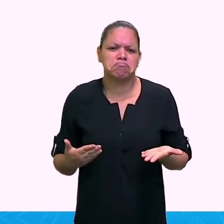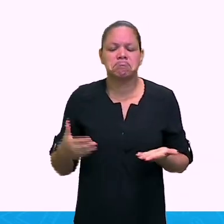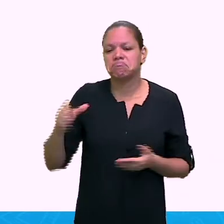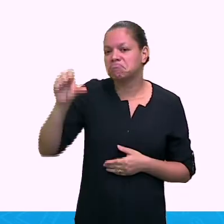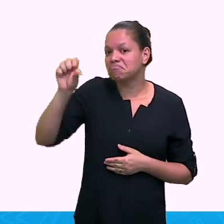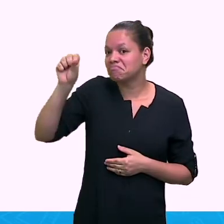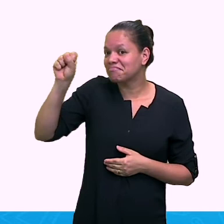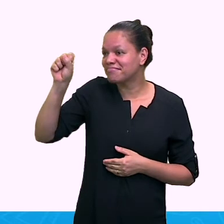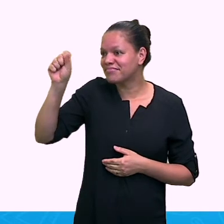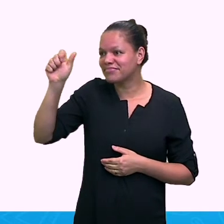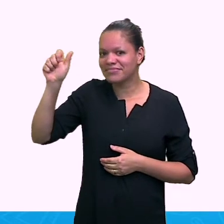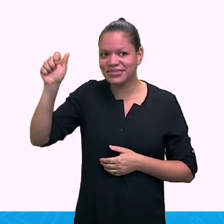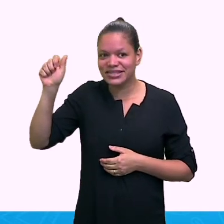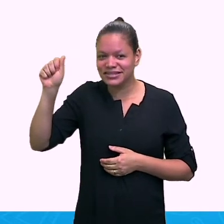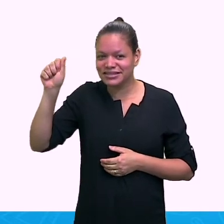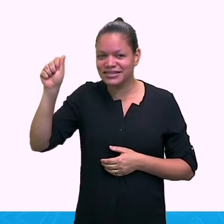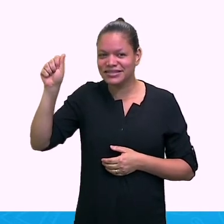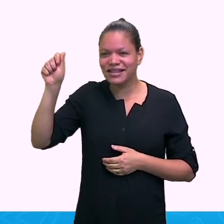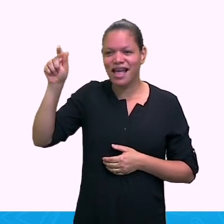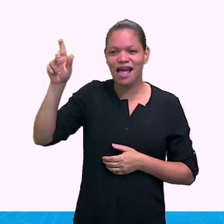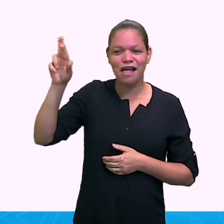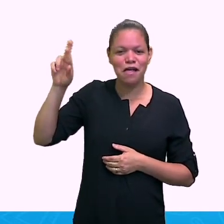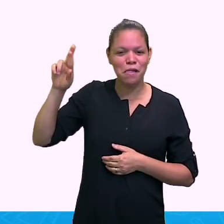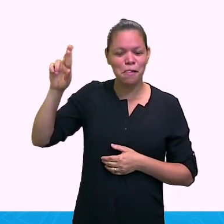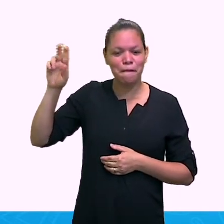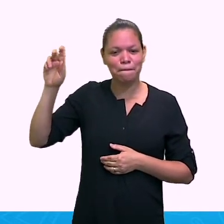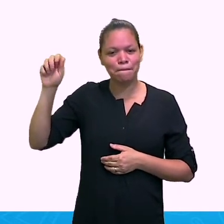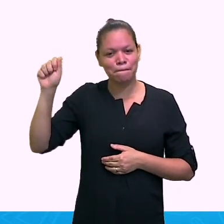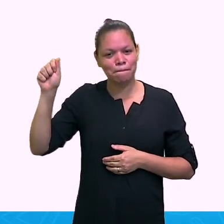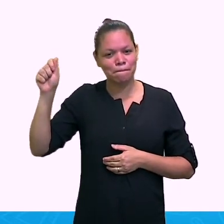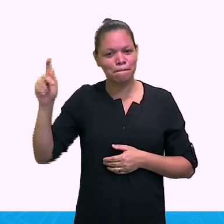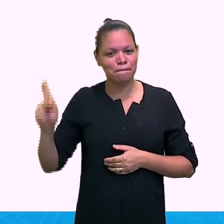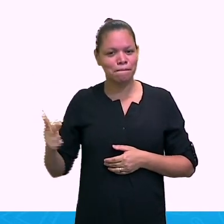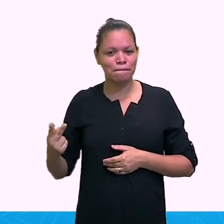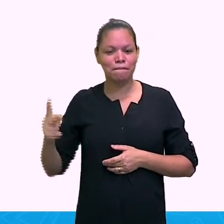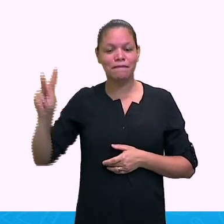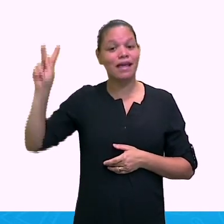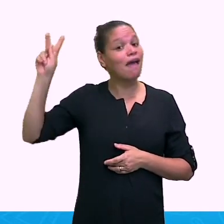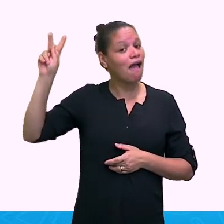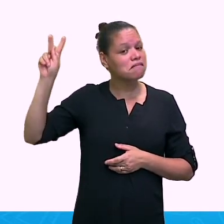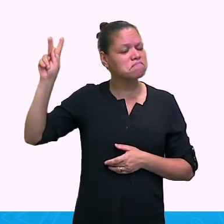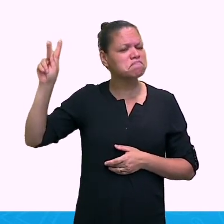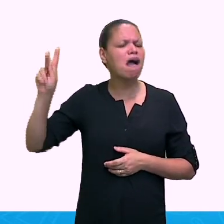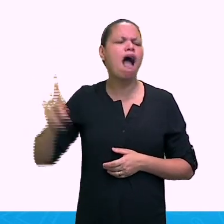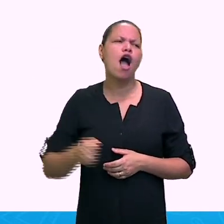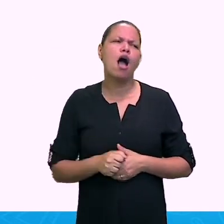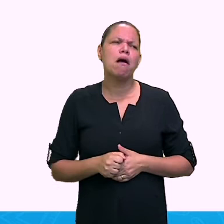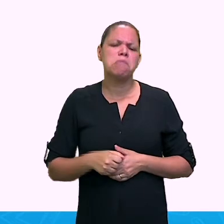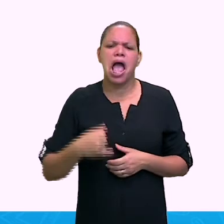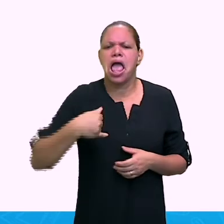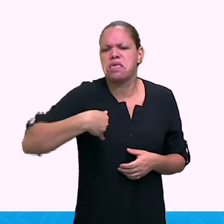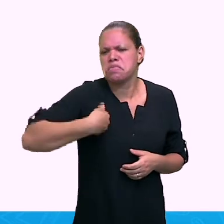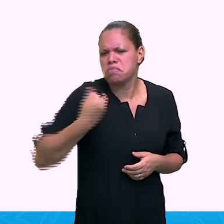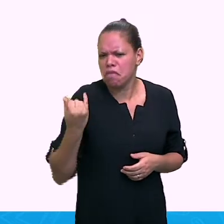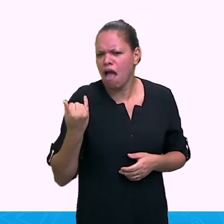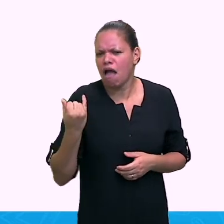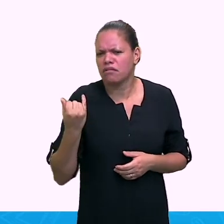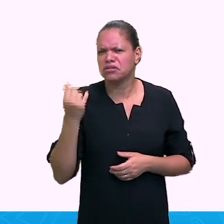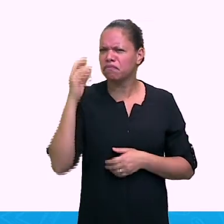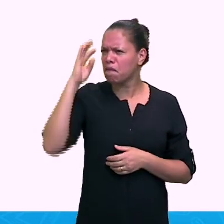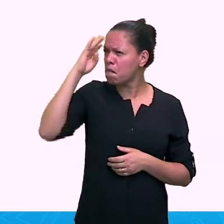My name is Sarah. Ok? Vamos colocar que ela tem 15 anos. Então, I am